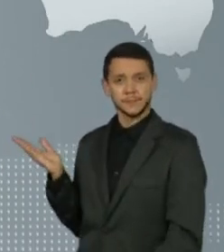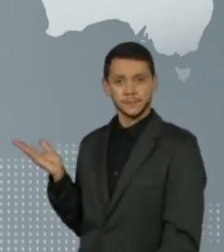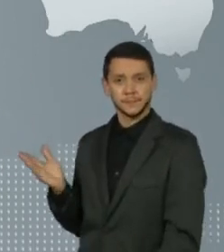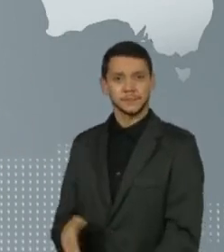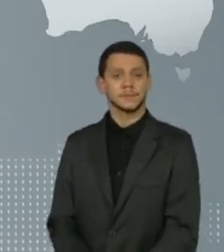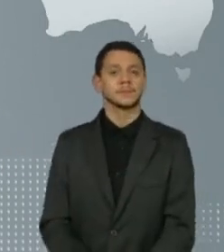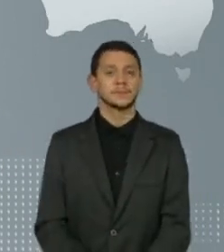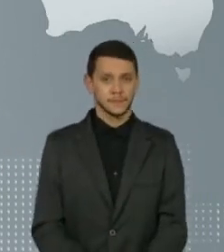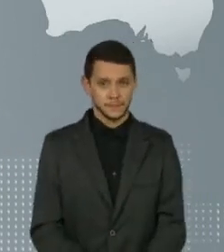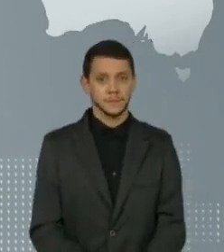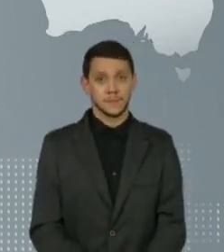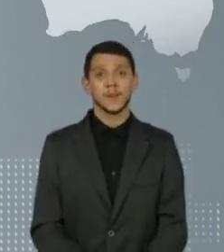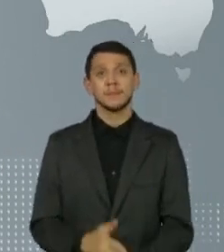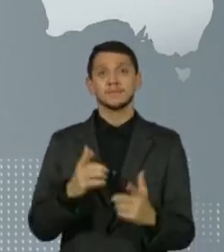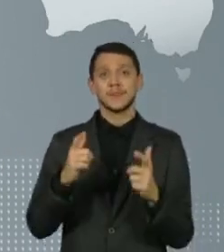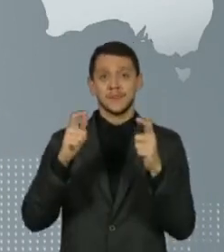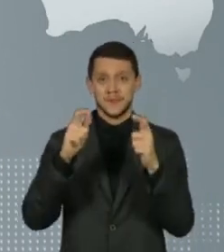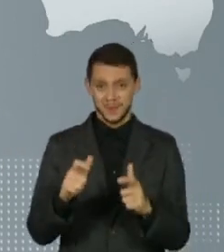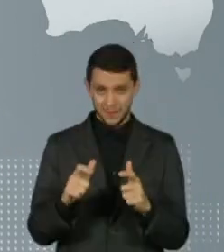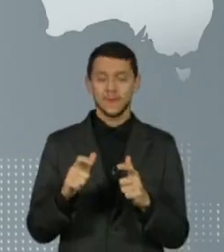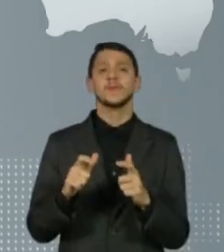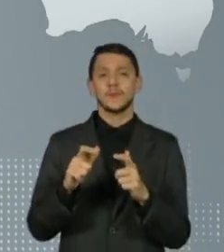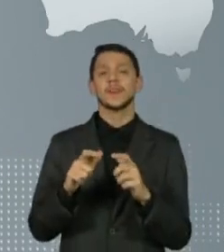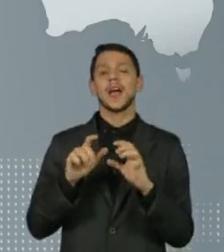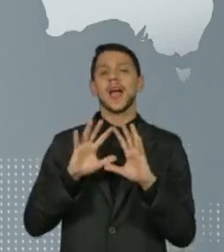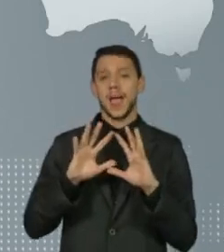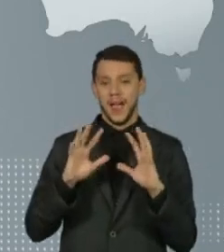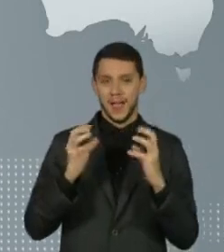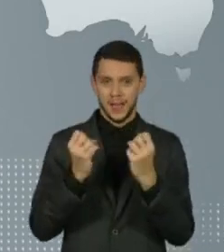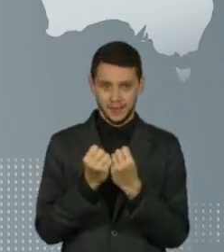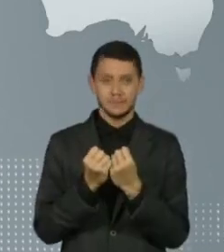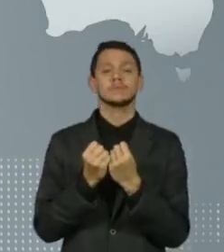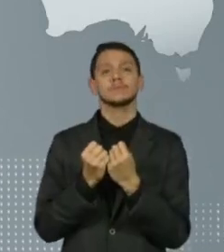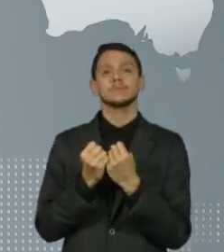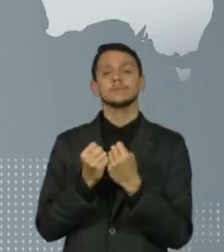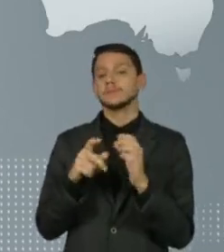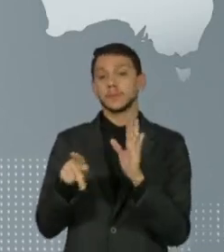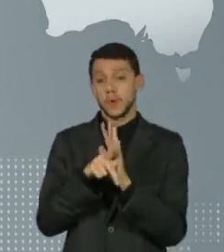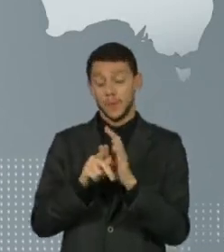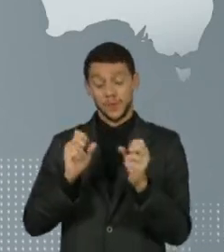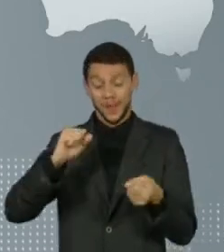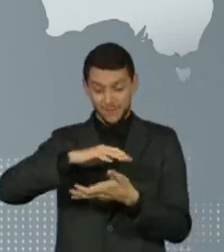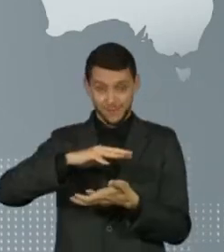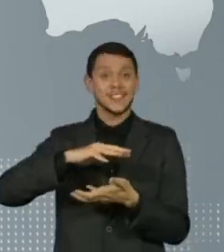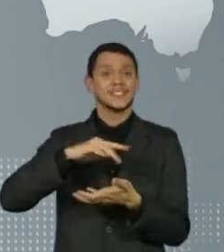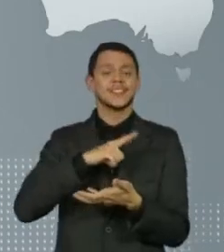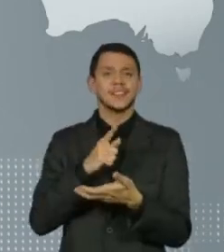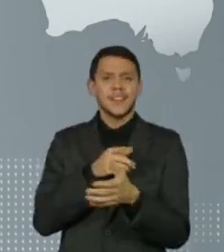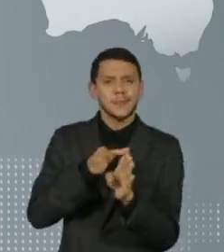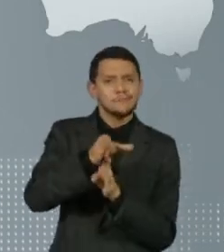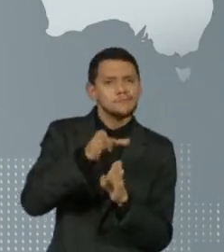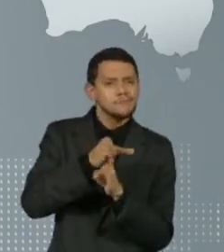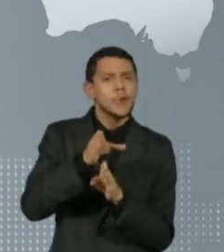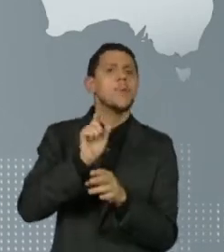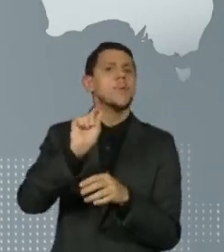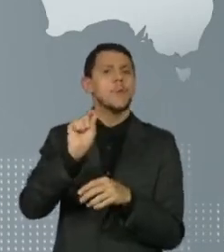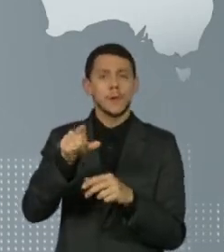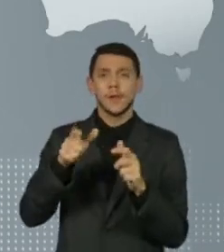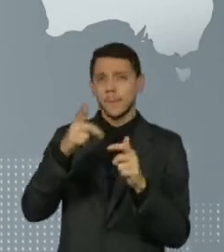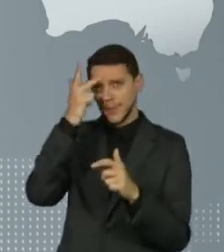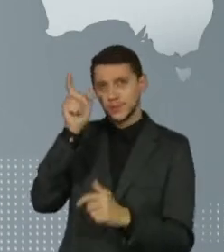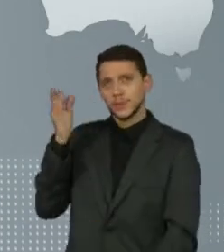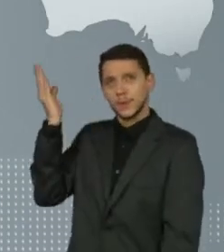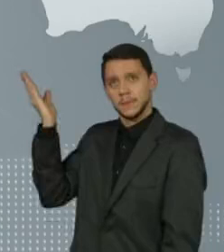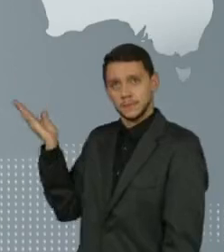Zimbábue. A Agência Nacional de Vigilância Sanitária também recomendou que visitantes de Angola, Malawi,